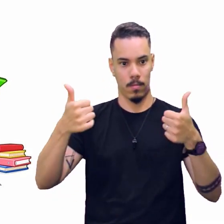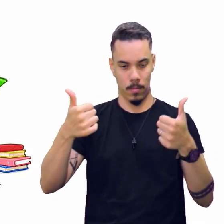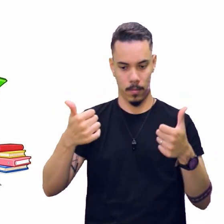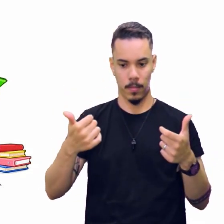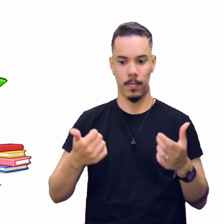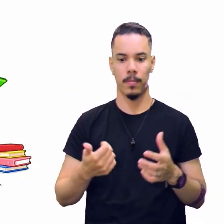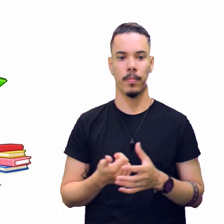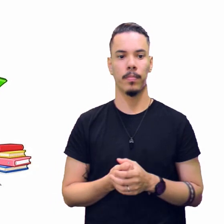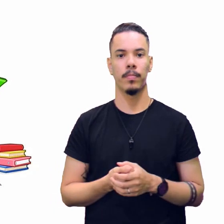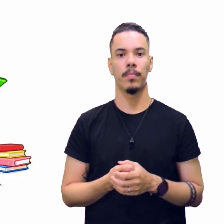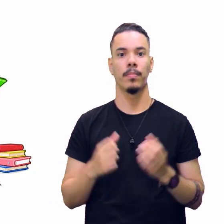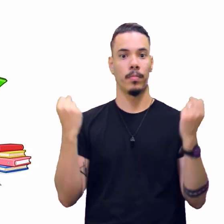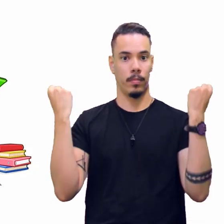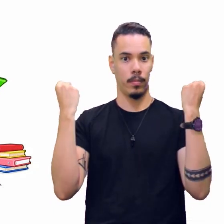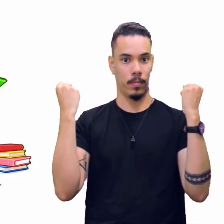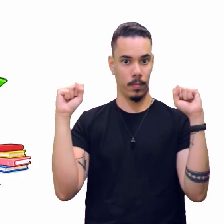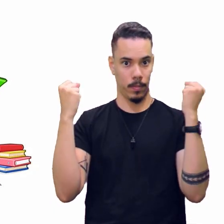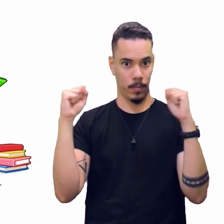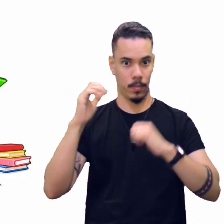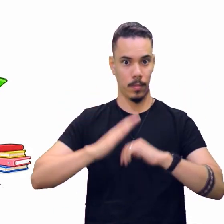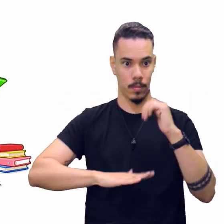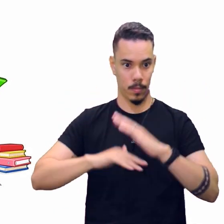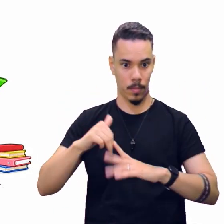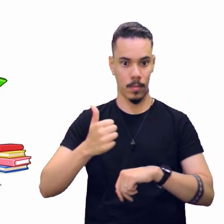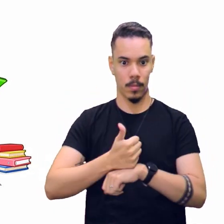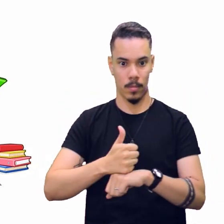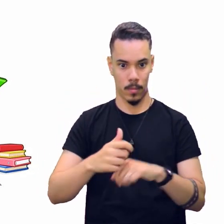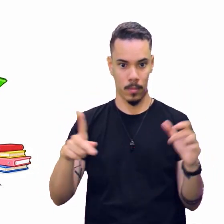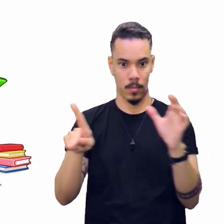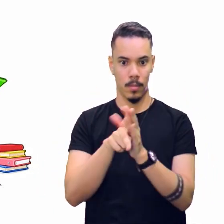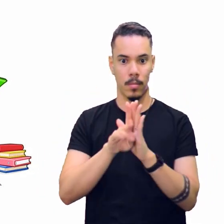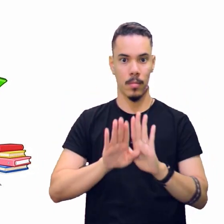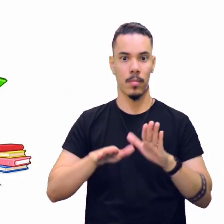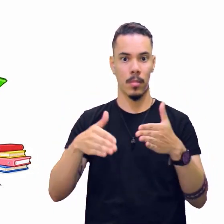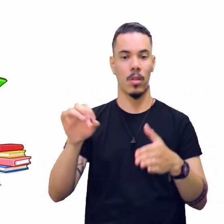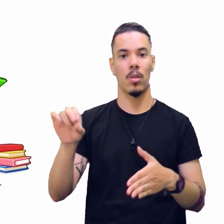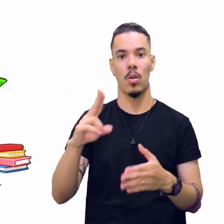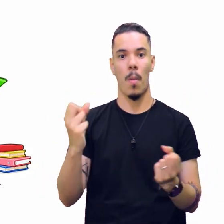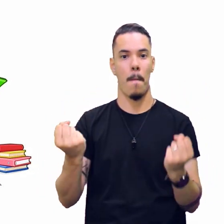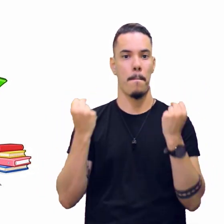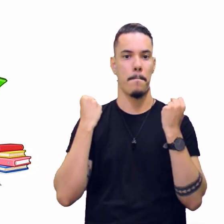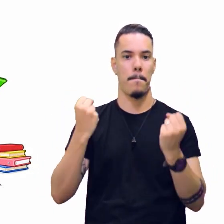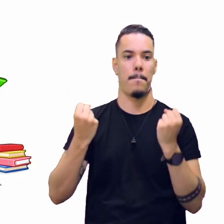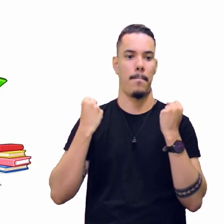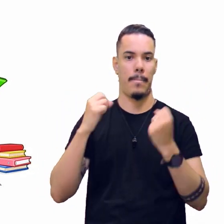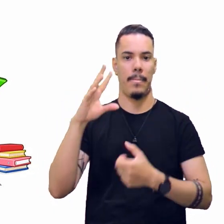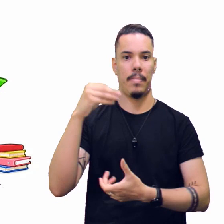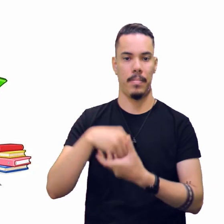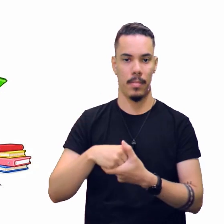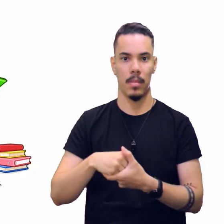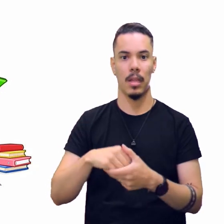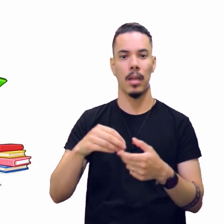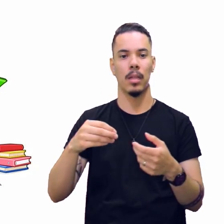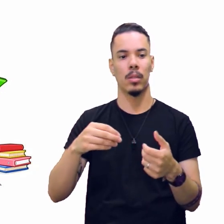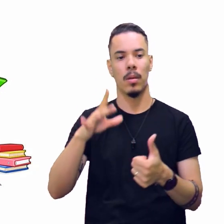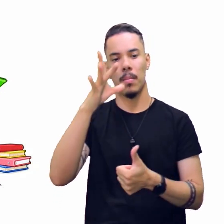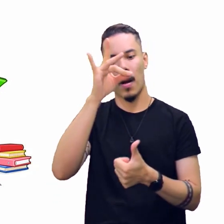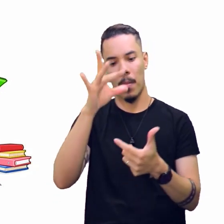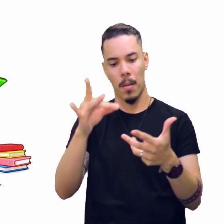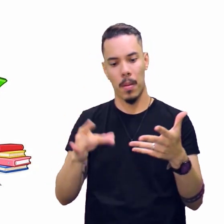Um educador físico, considerando mais especialista, um personal training, vai dizer que a